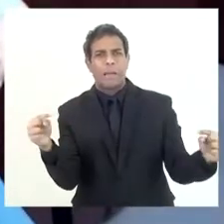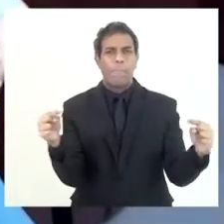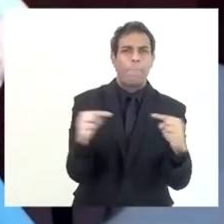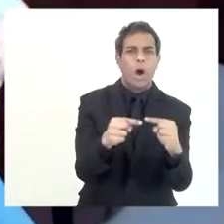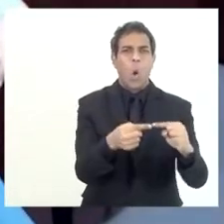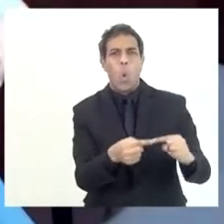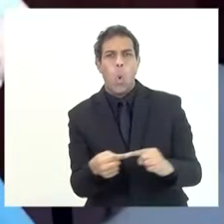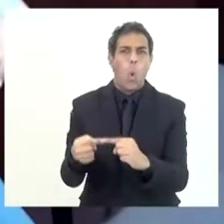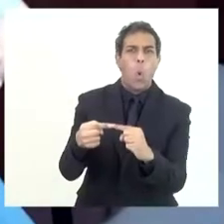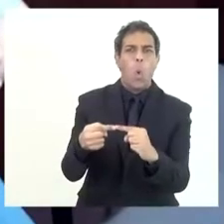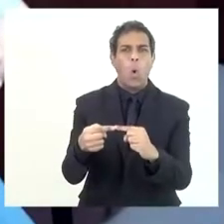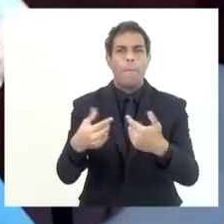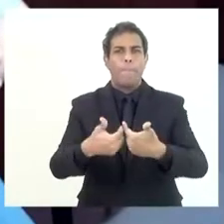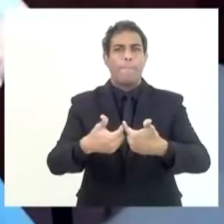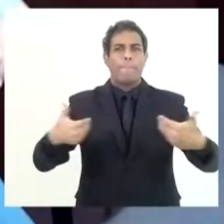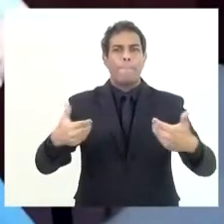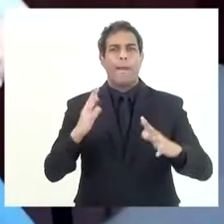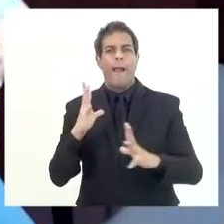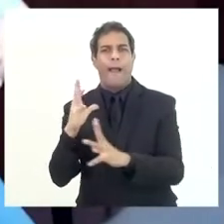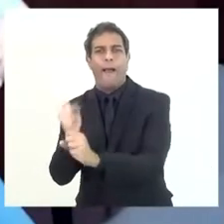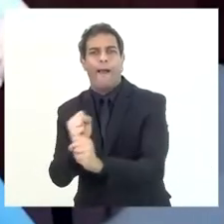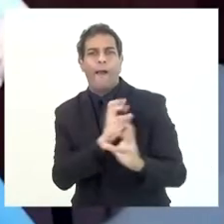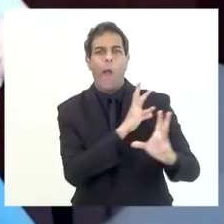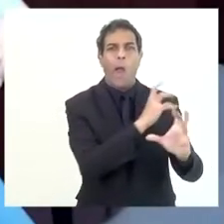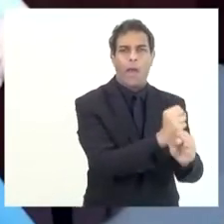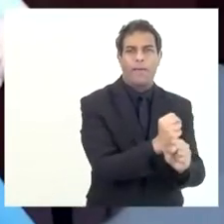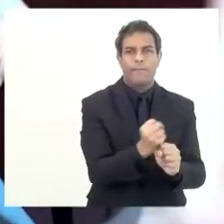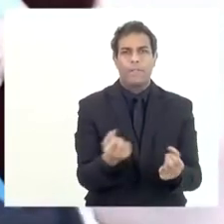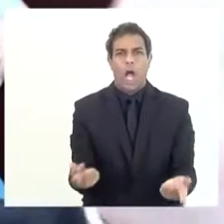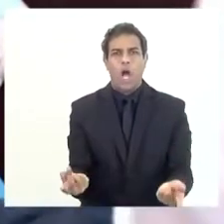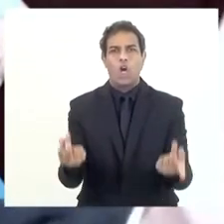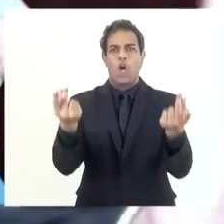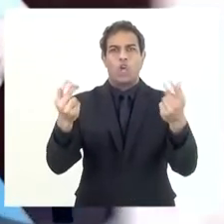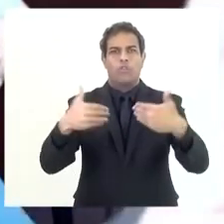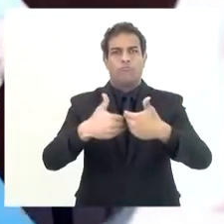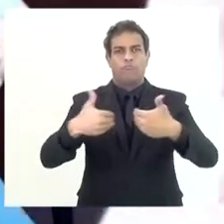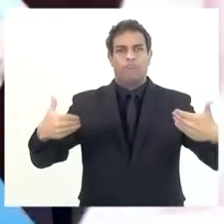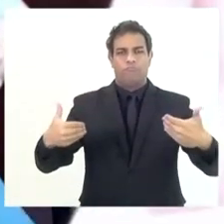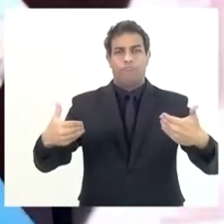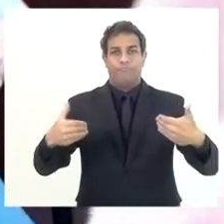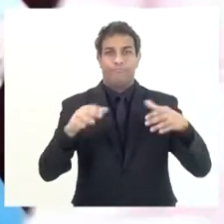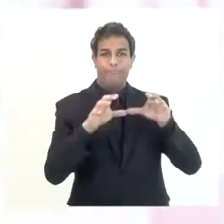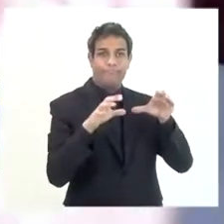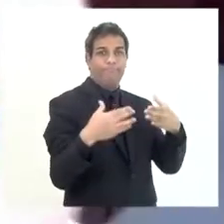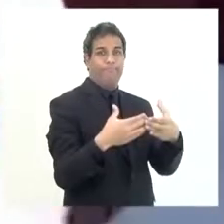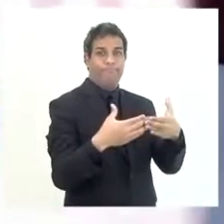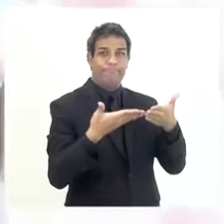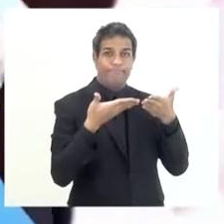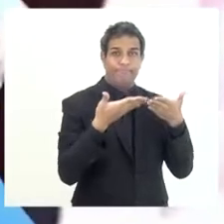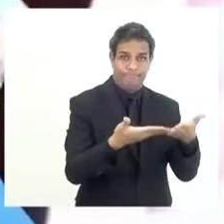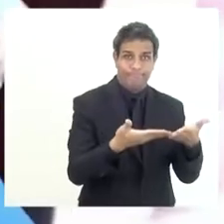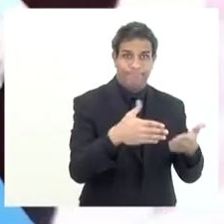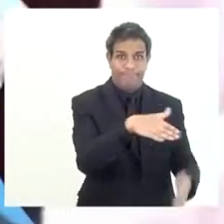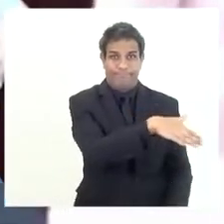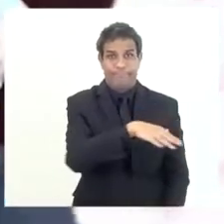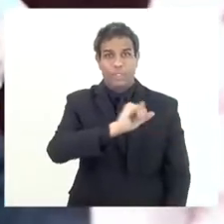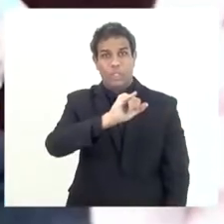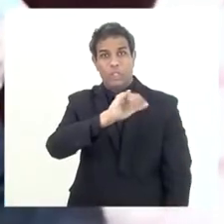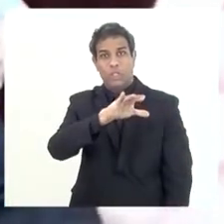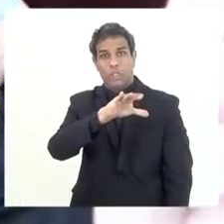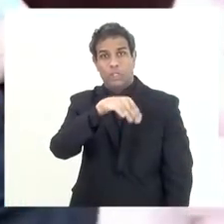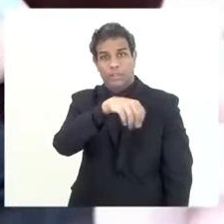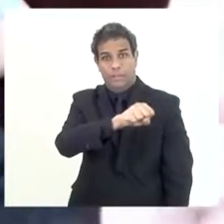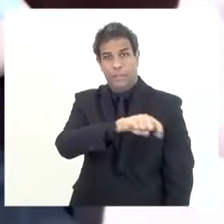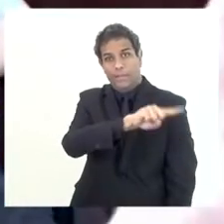divisão contábil financeira uma natureza para ICMS e